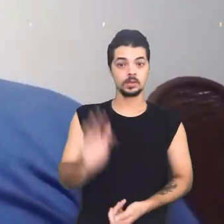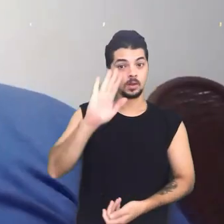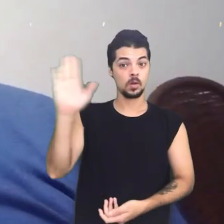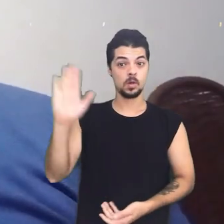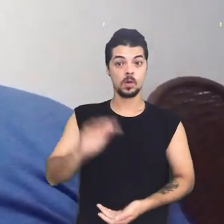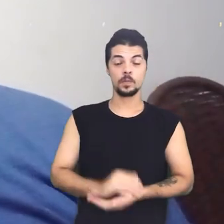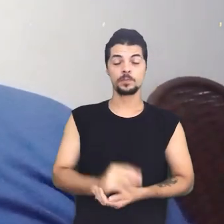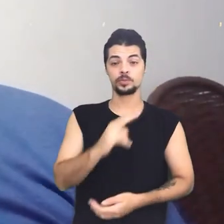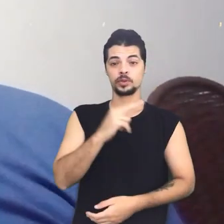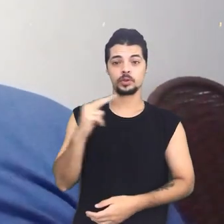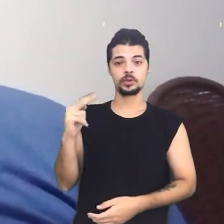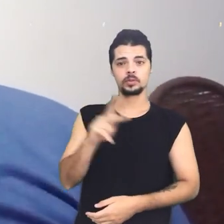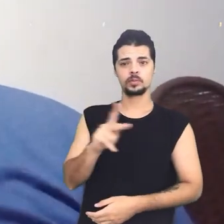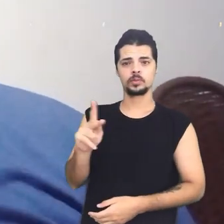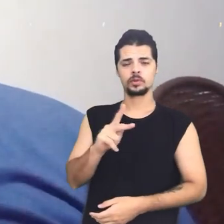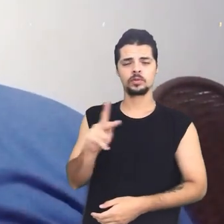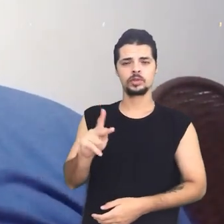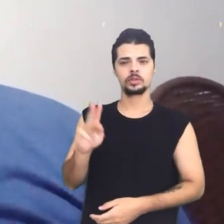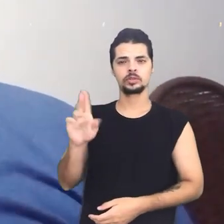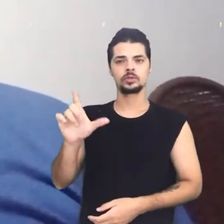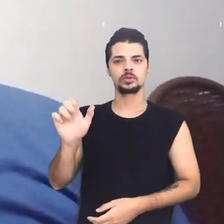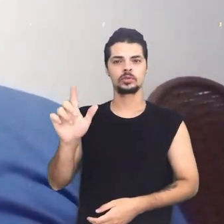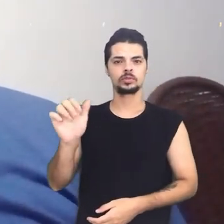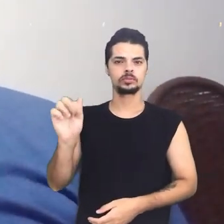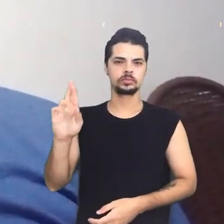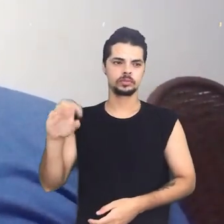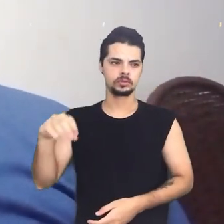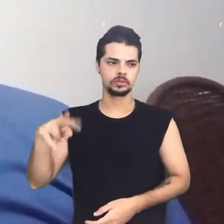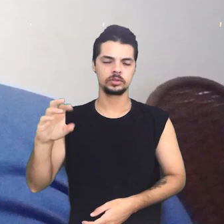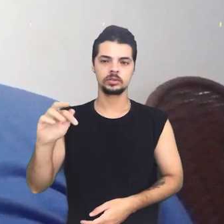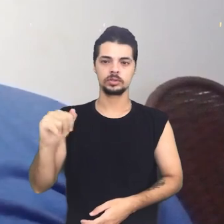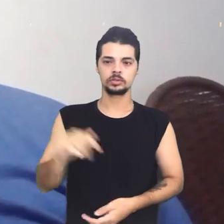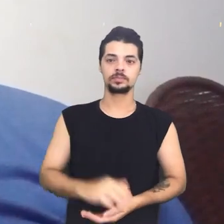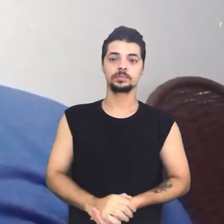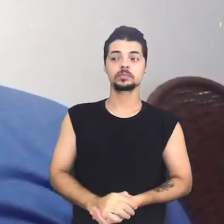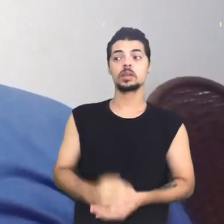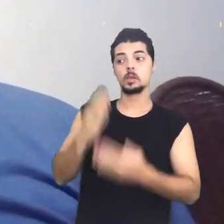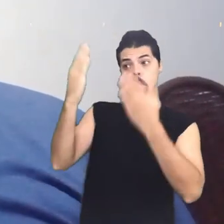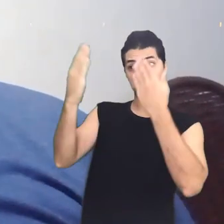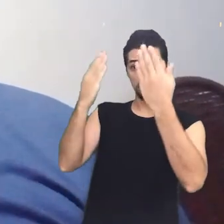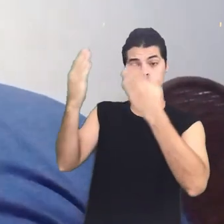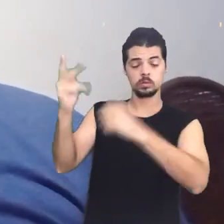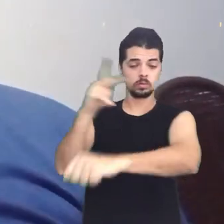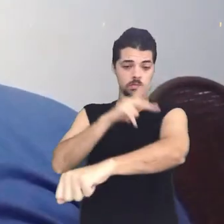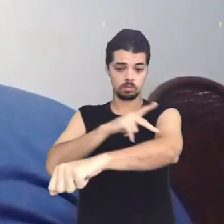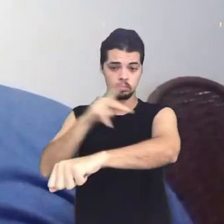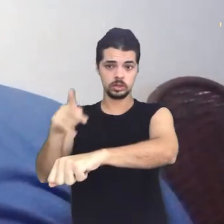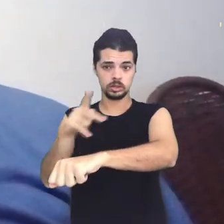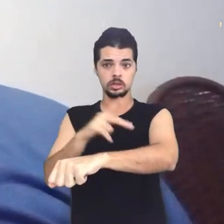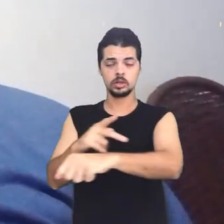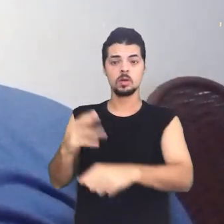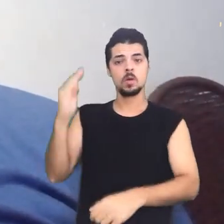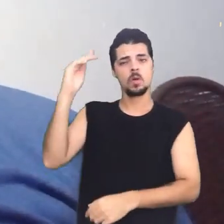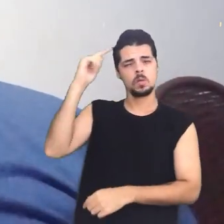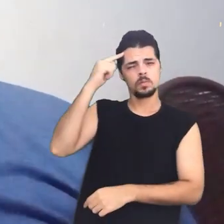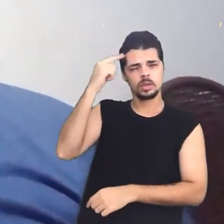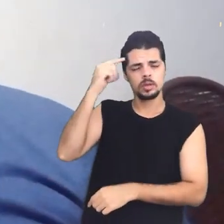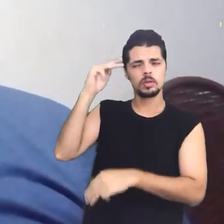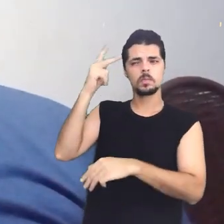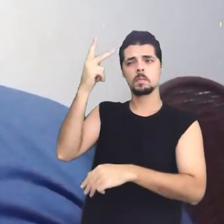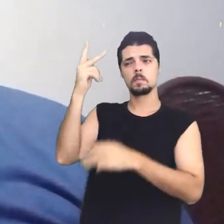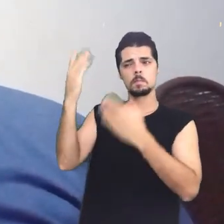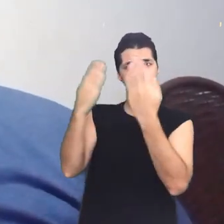Olá, eu sou o professor Eloy Santos, historiador, pedagogo, neuropsicopedagogo clínico,